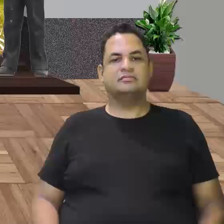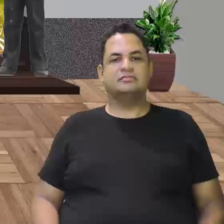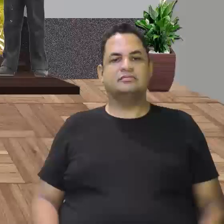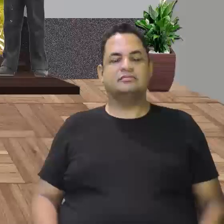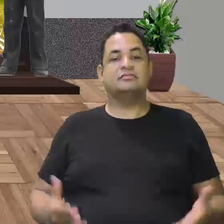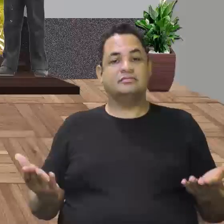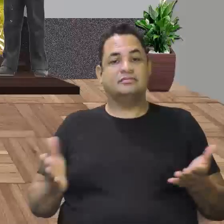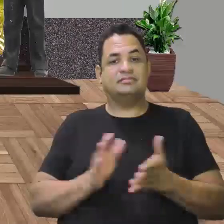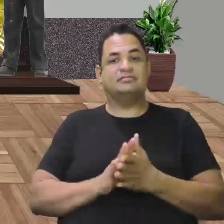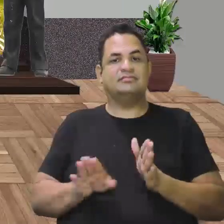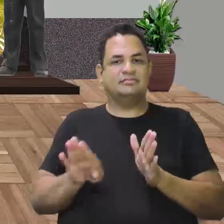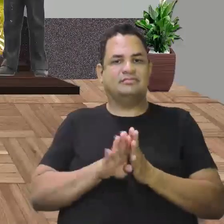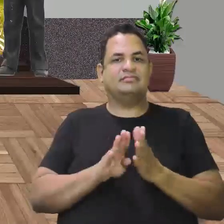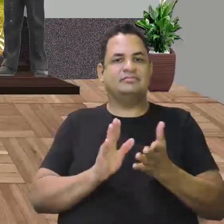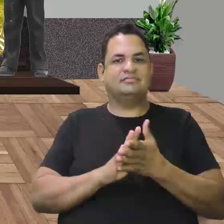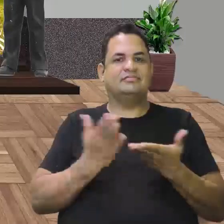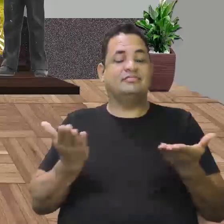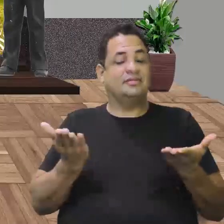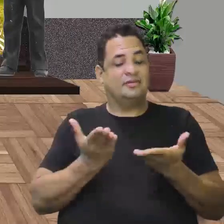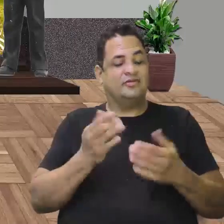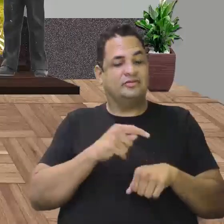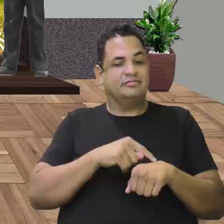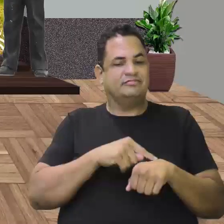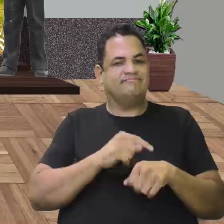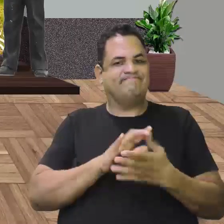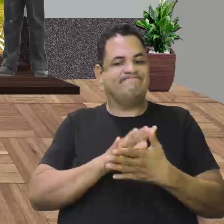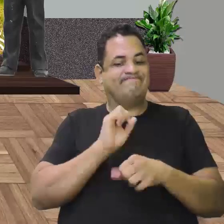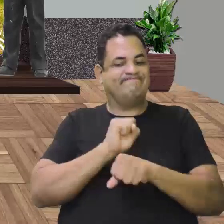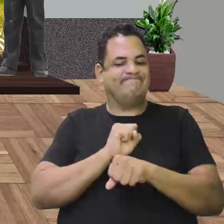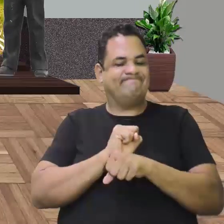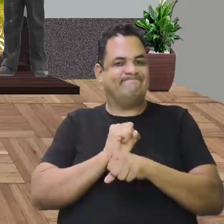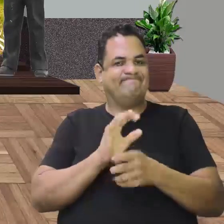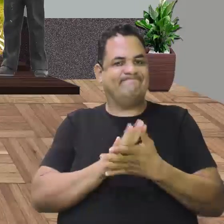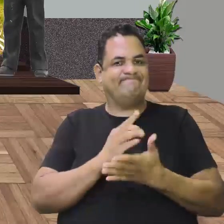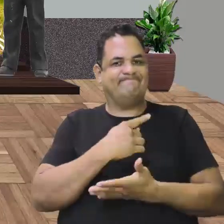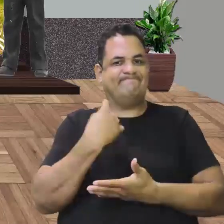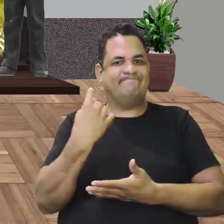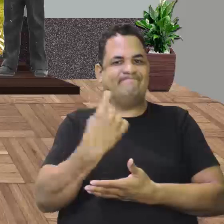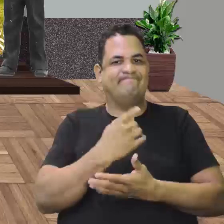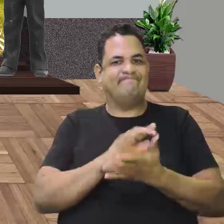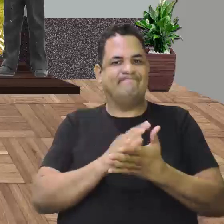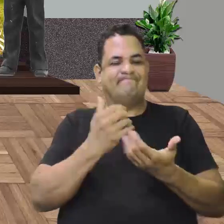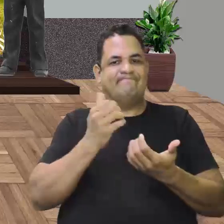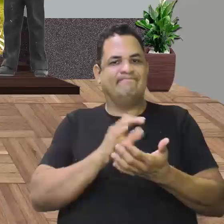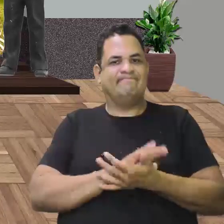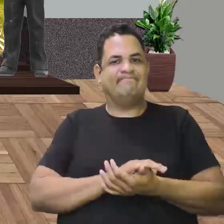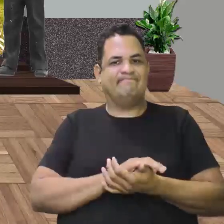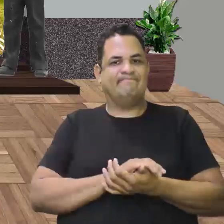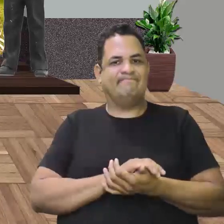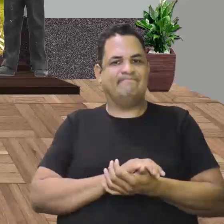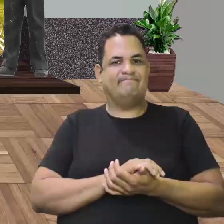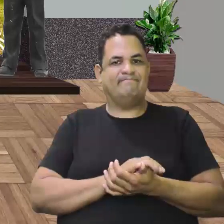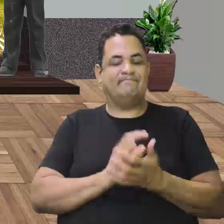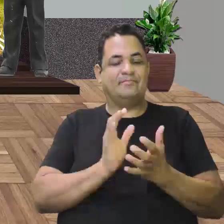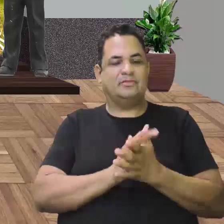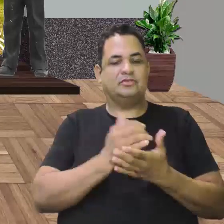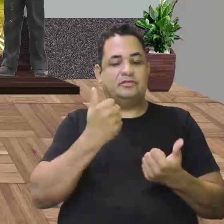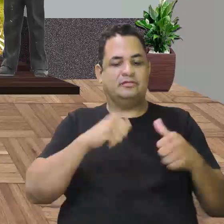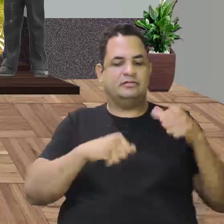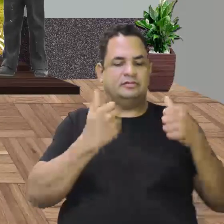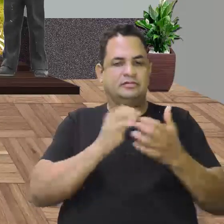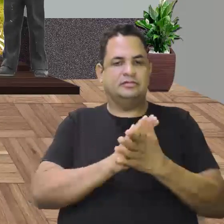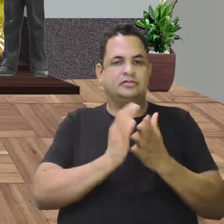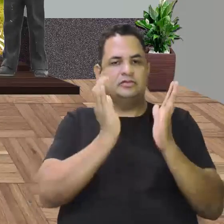Chegamos ao tão esperado momento, a nossa avaliação da unidade 2.